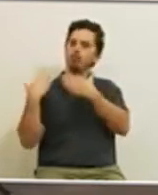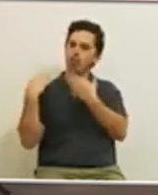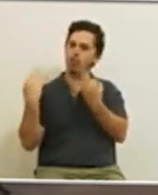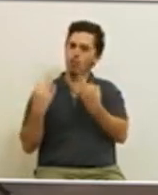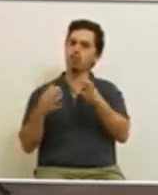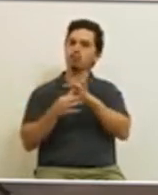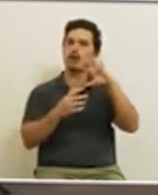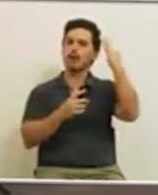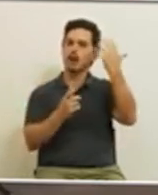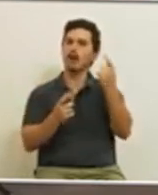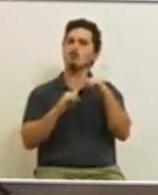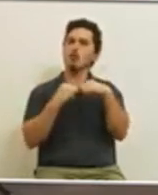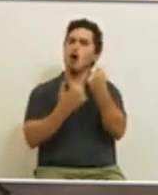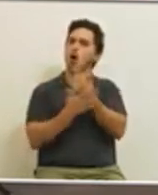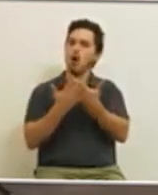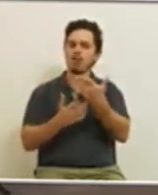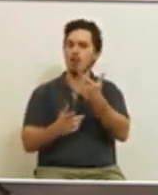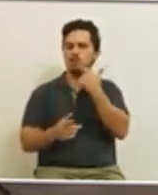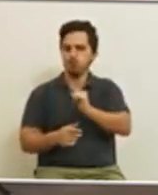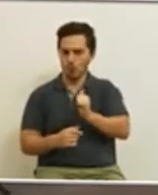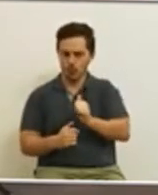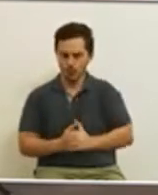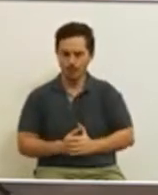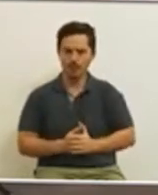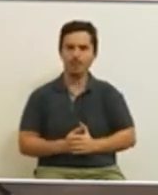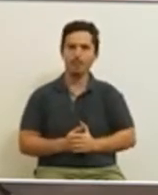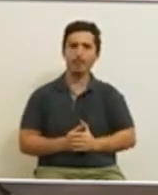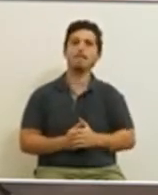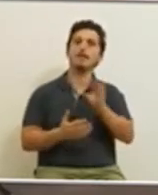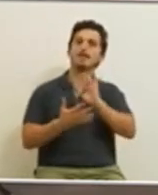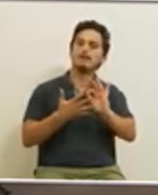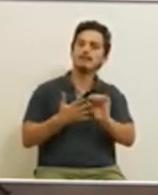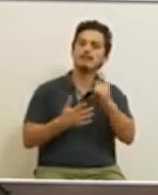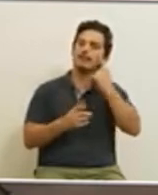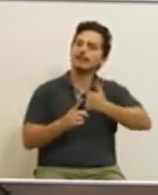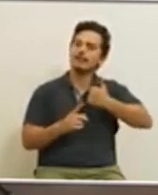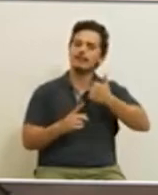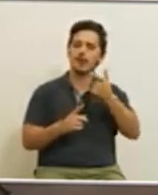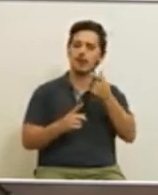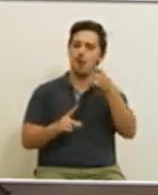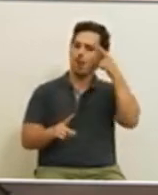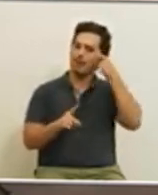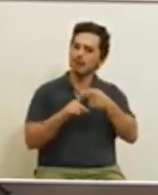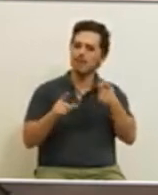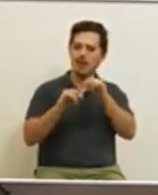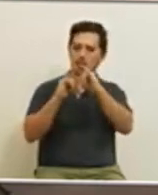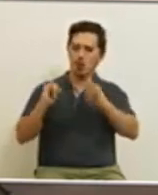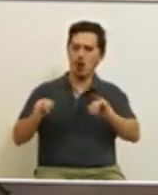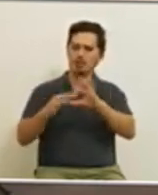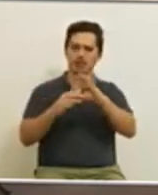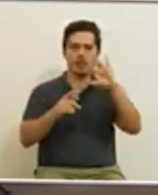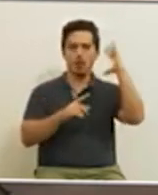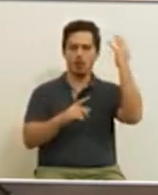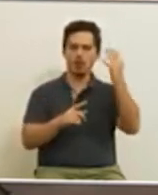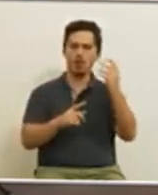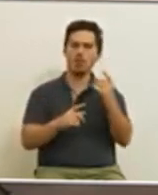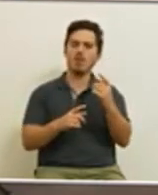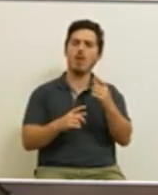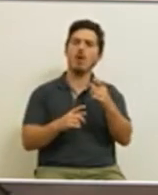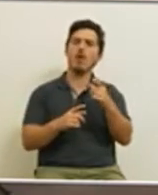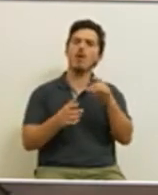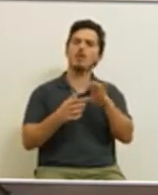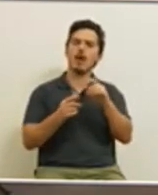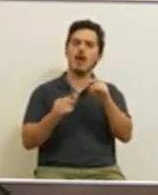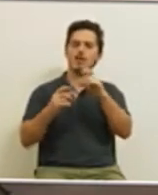matéria ambiental, social ou económica. Considerando particularmente os compromissos internacionais em matéria ambiental, entre os quais se inclui o cumprimento da